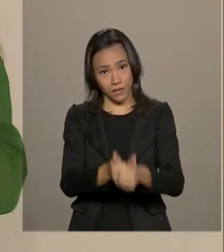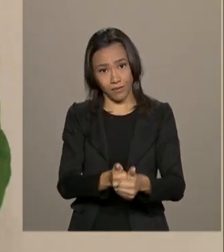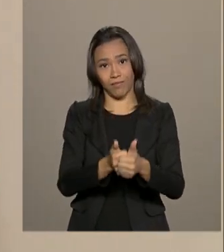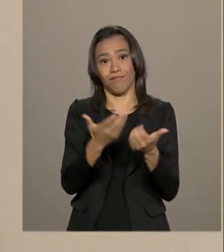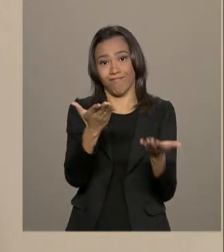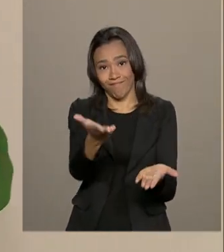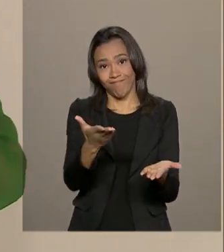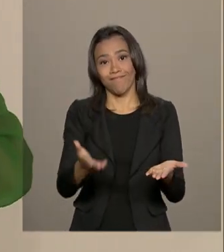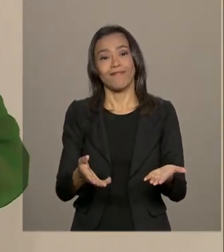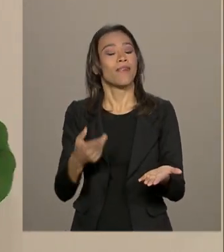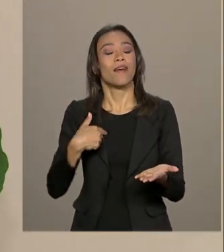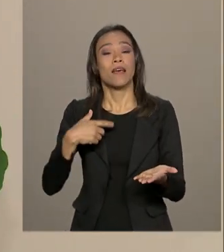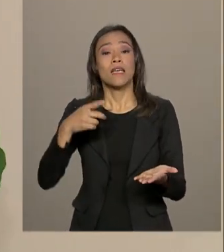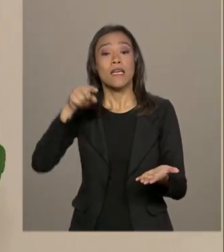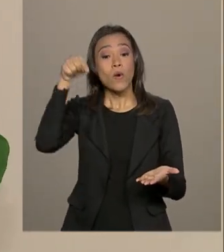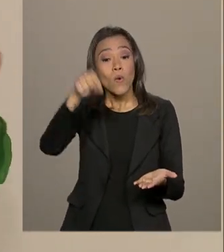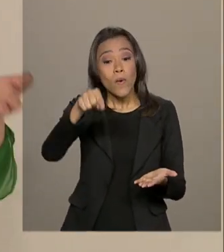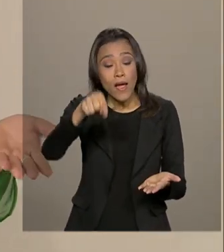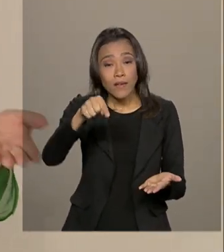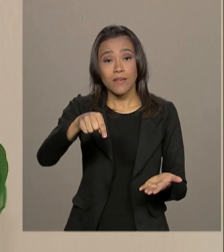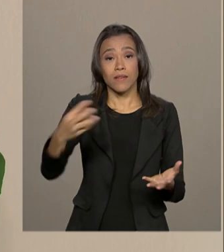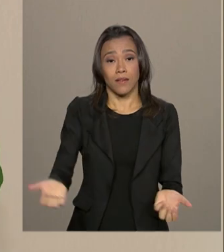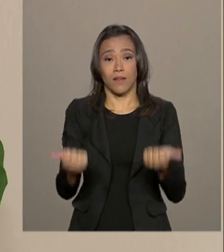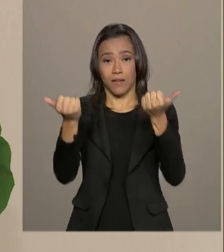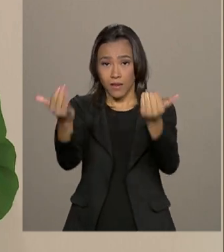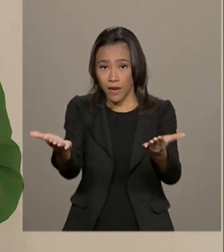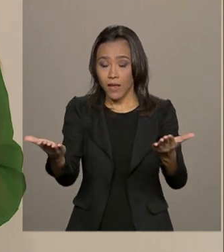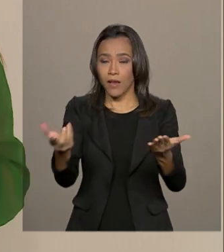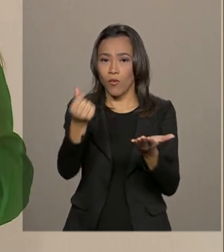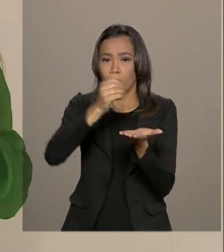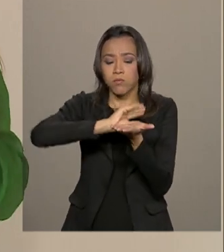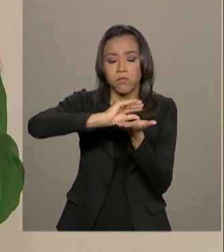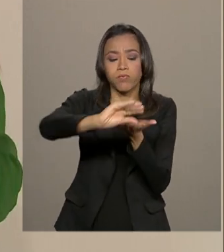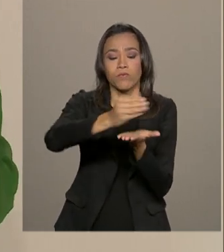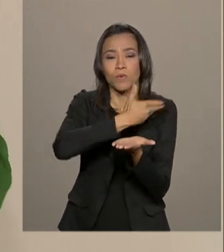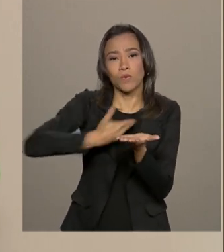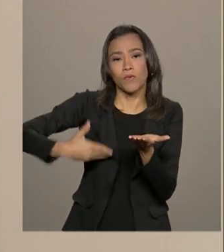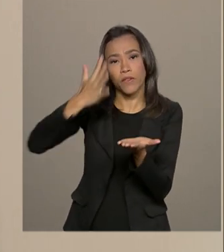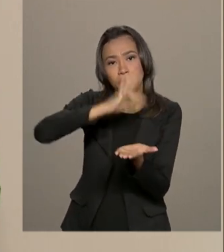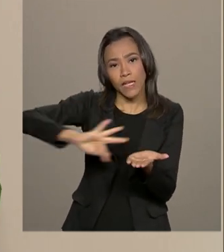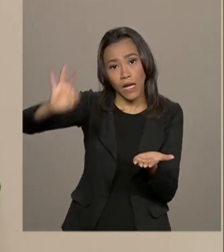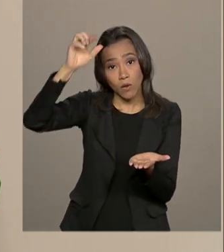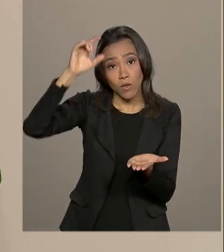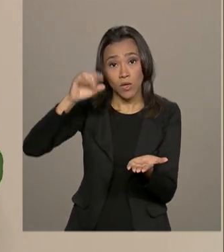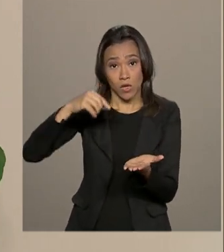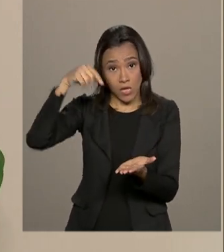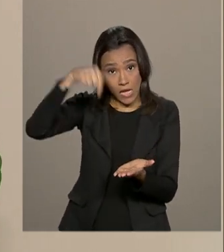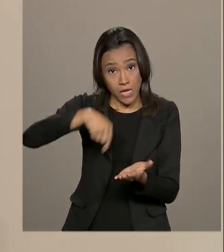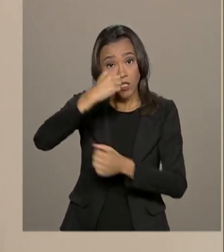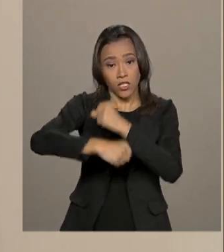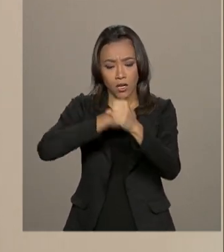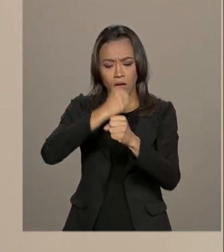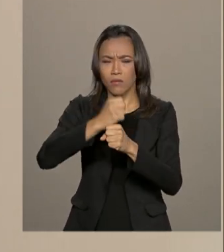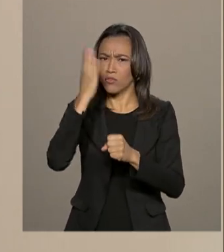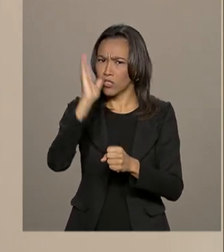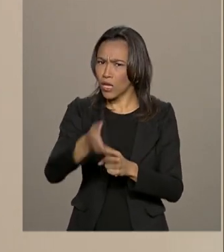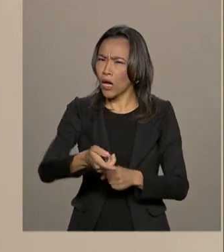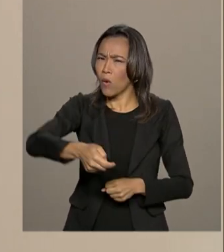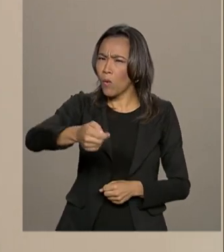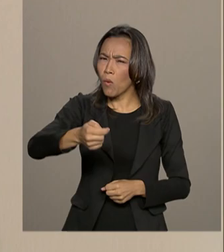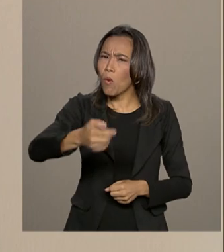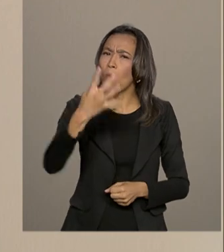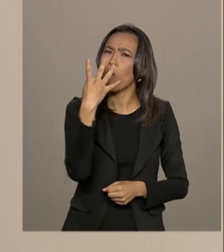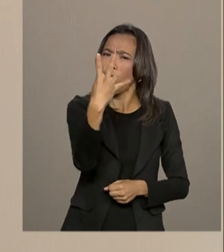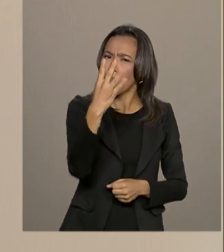Com mais essa entrega, os investimentos do governo federal em habitação só este ano já ultrapassaram 4